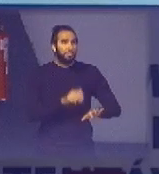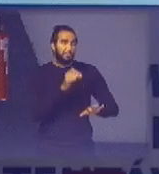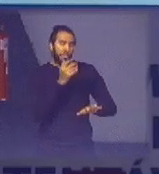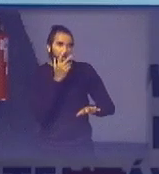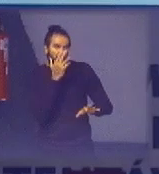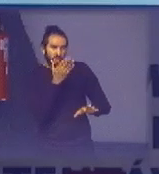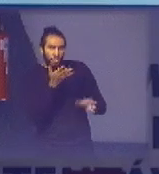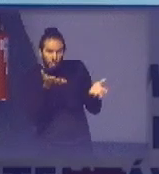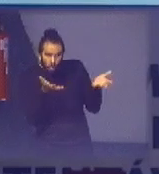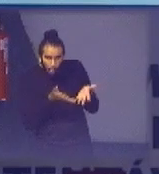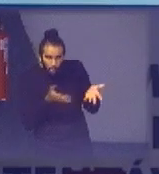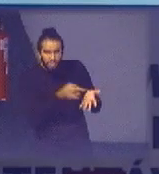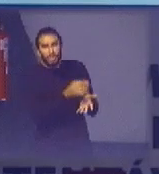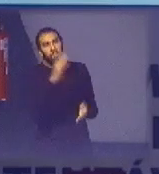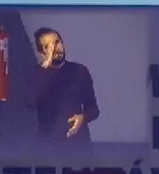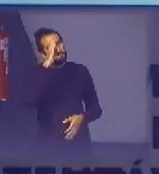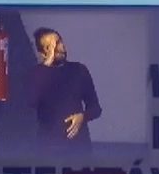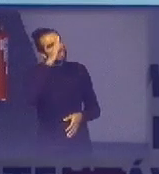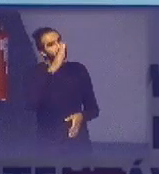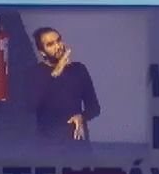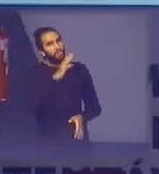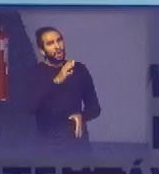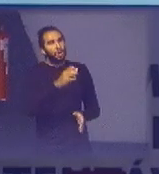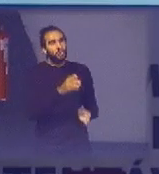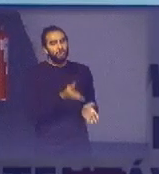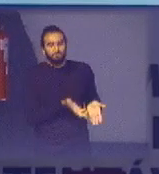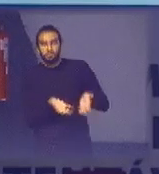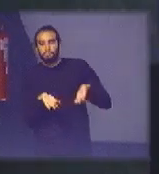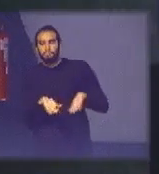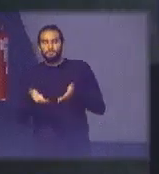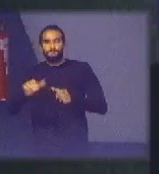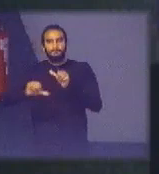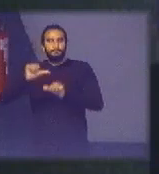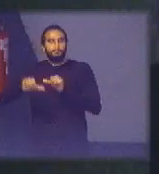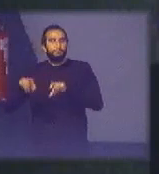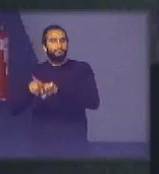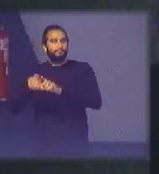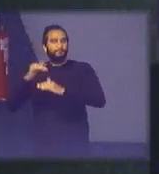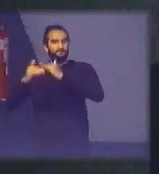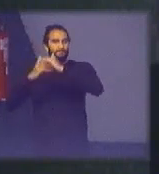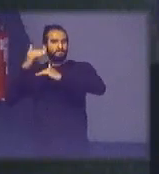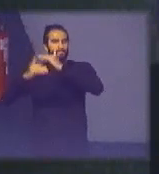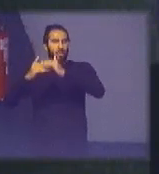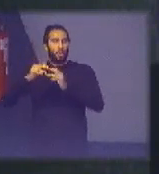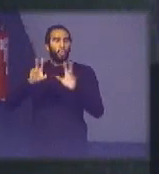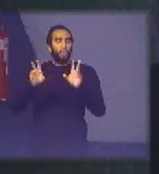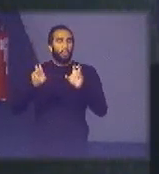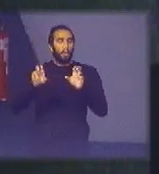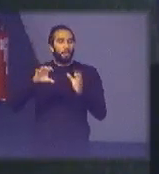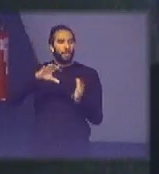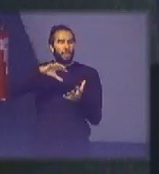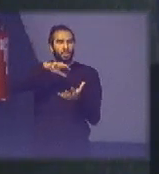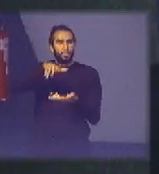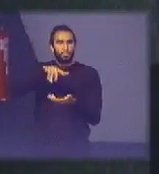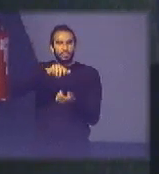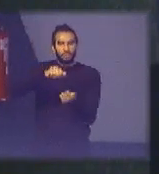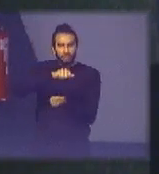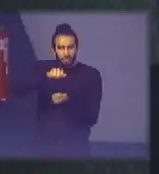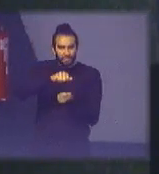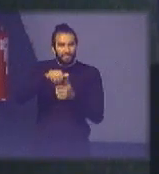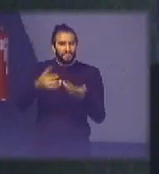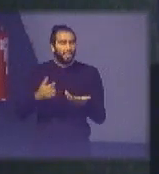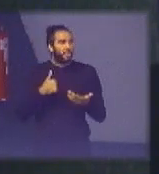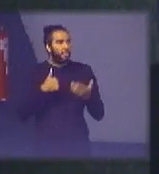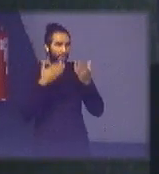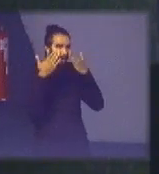o principal agente indutor de mudança e de evolução nessa temática de sustentabilidade então a gente vai ver eu vou apresentar